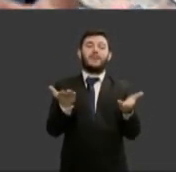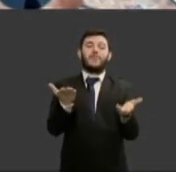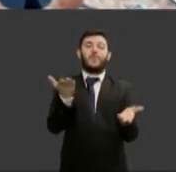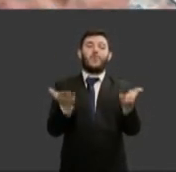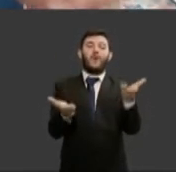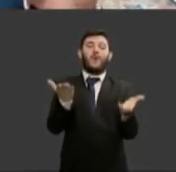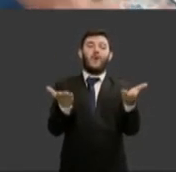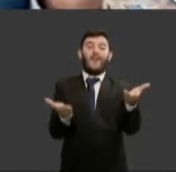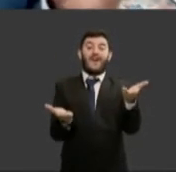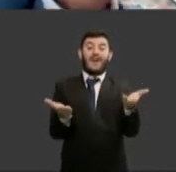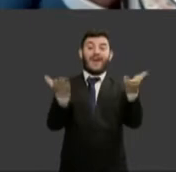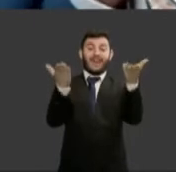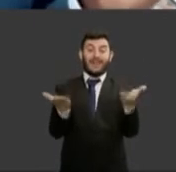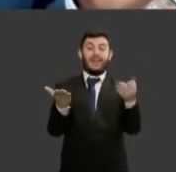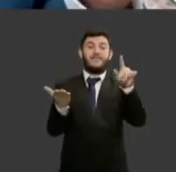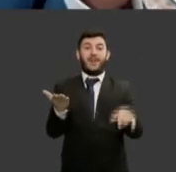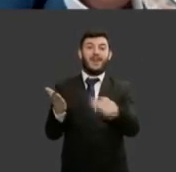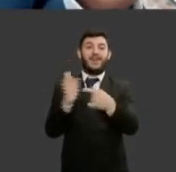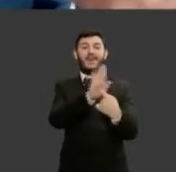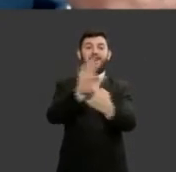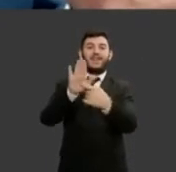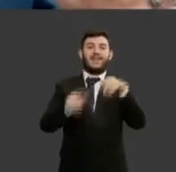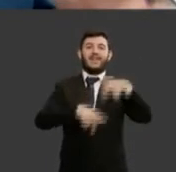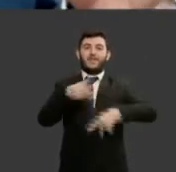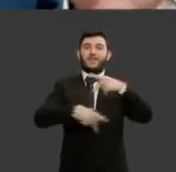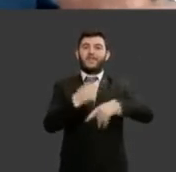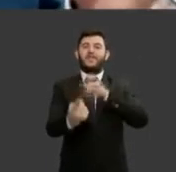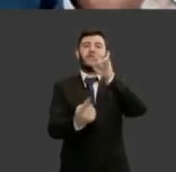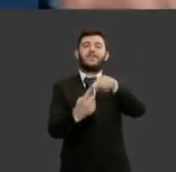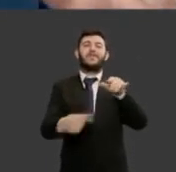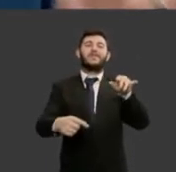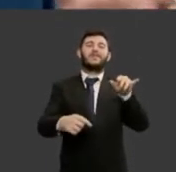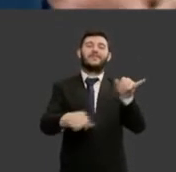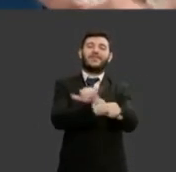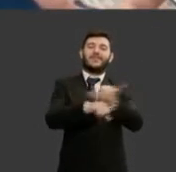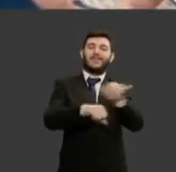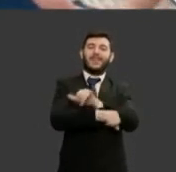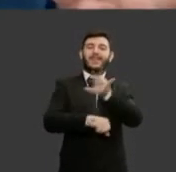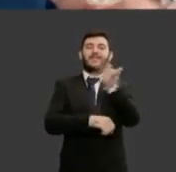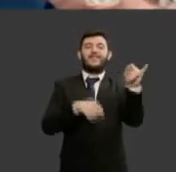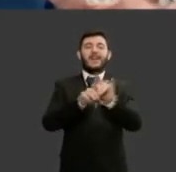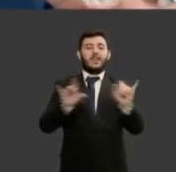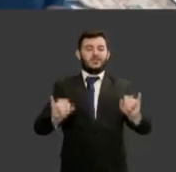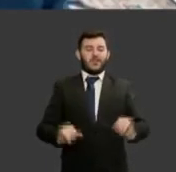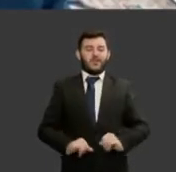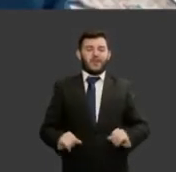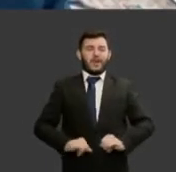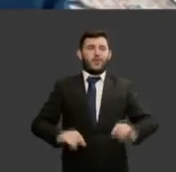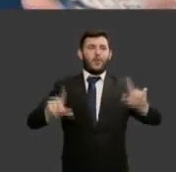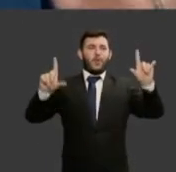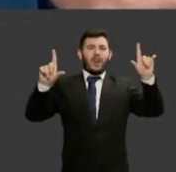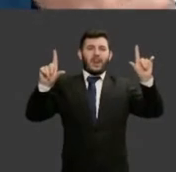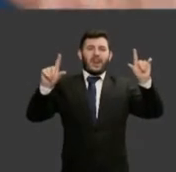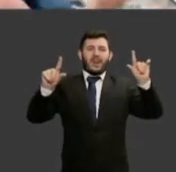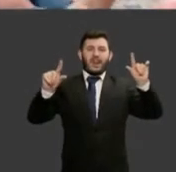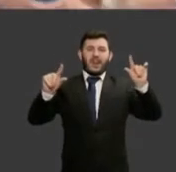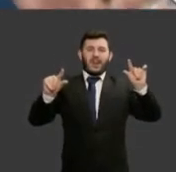estratégia para minimizar o sofrimento pelo qual muitas famílias estão passando,